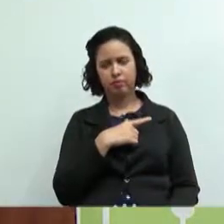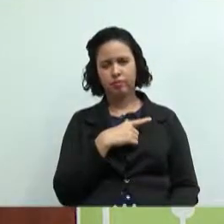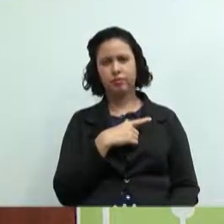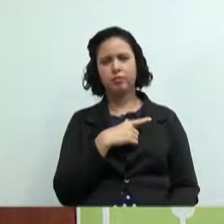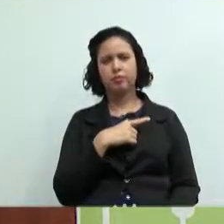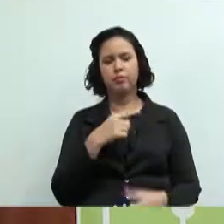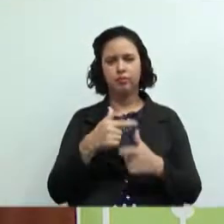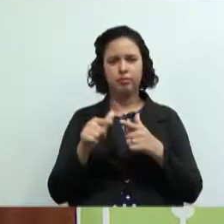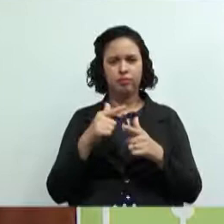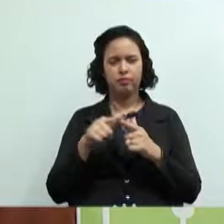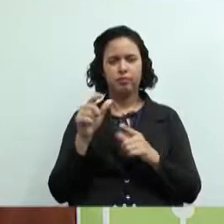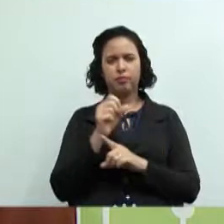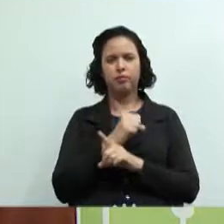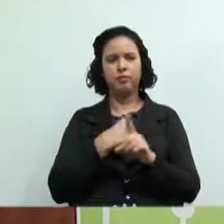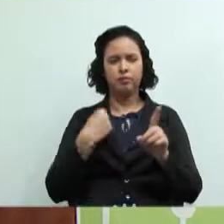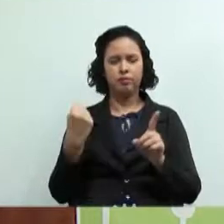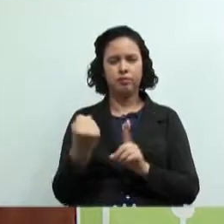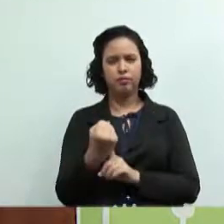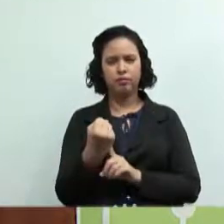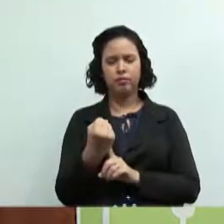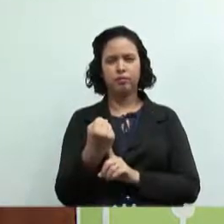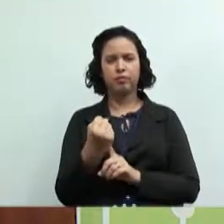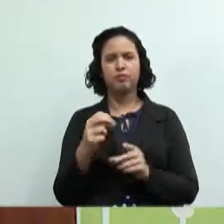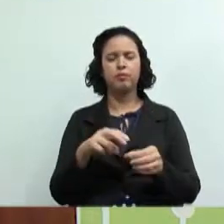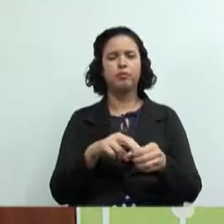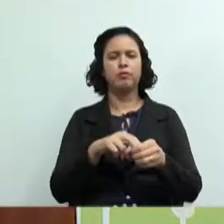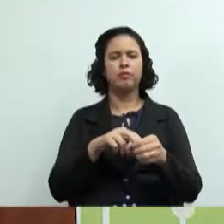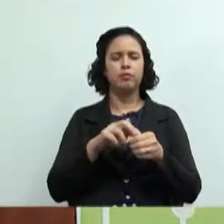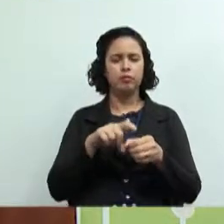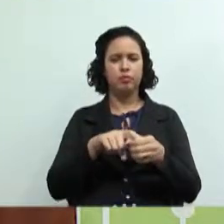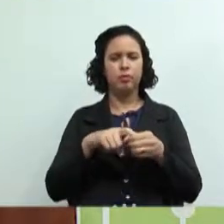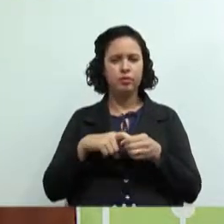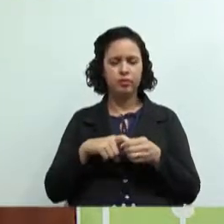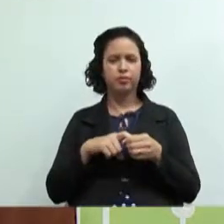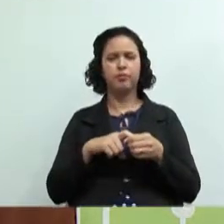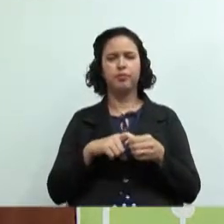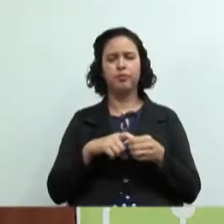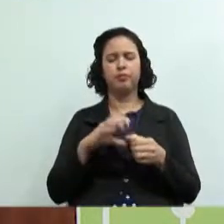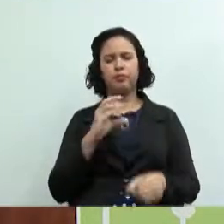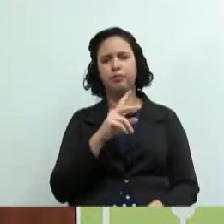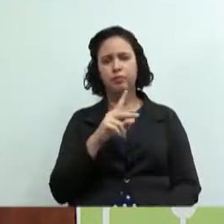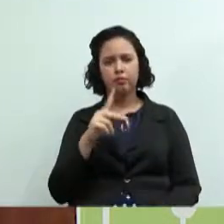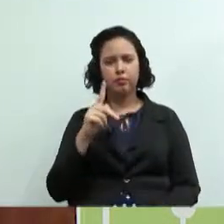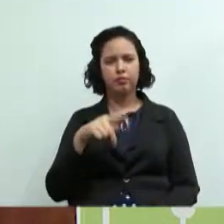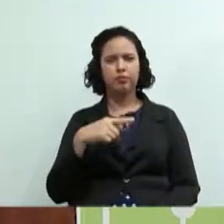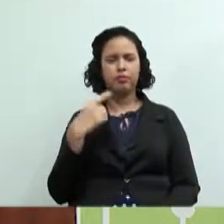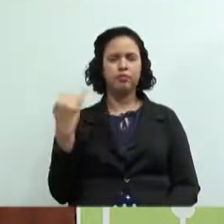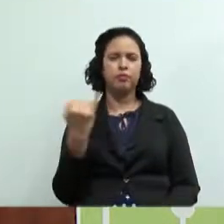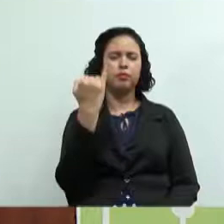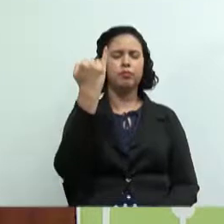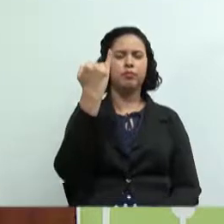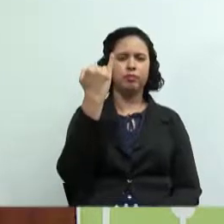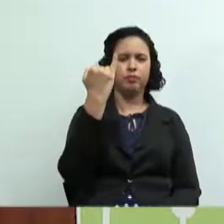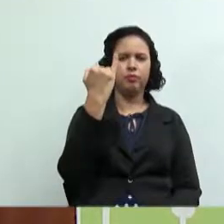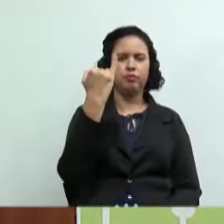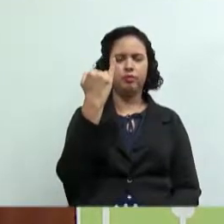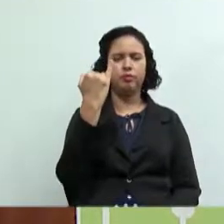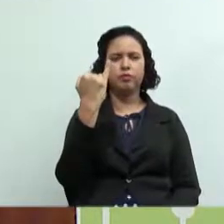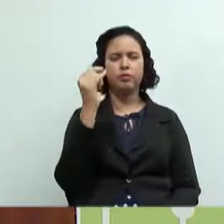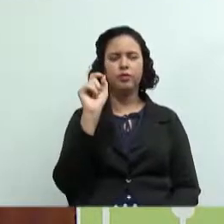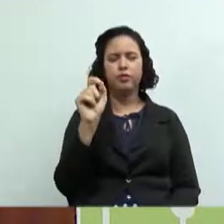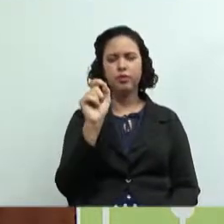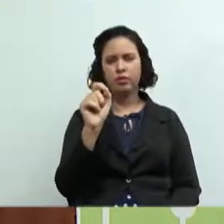isso que essas cooperativas dão muita importância a essa questão ambiental e social porque numa